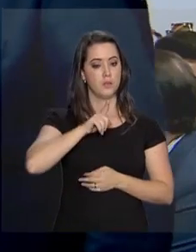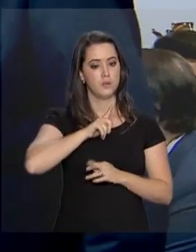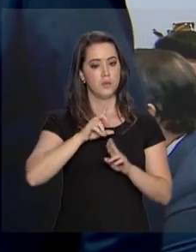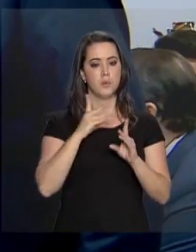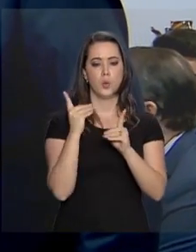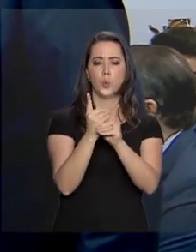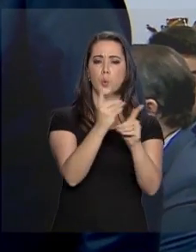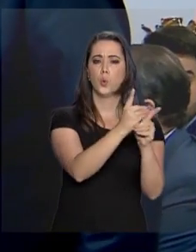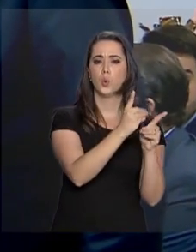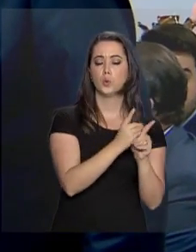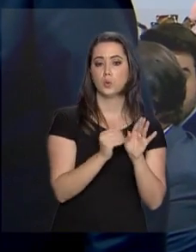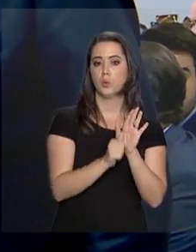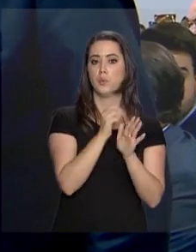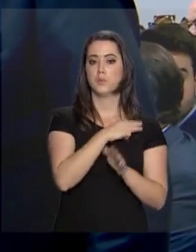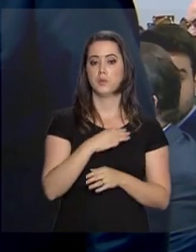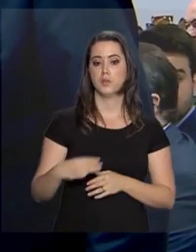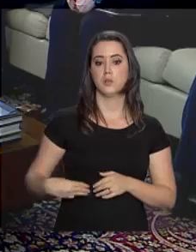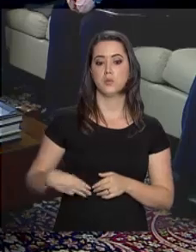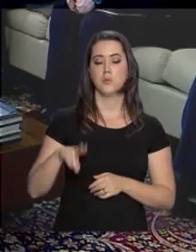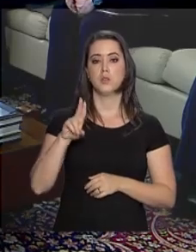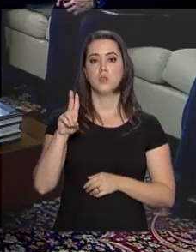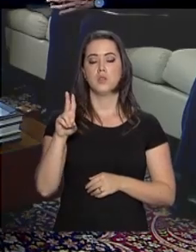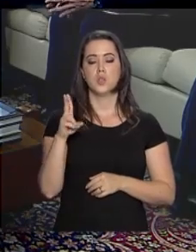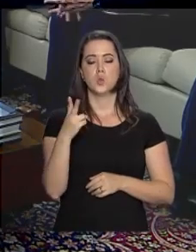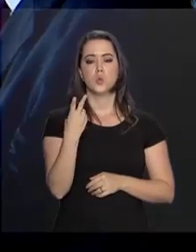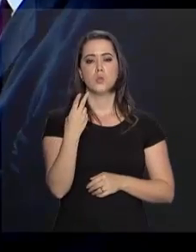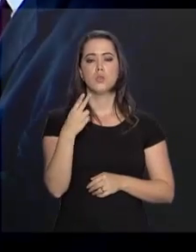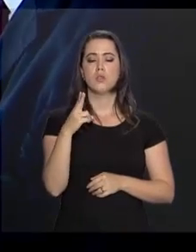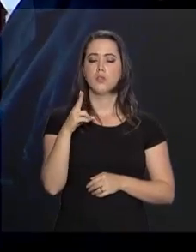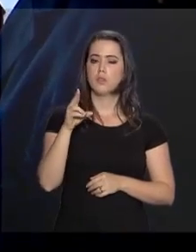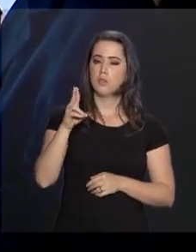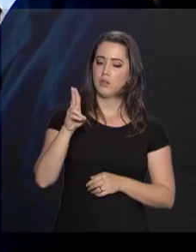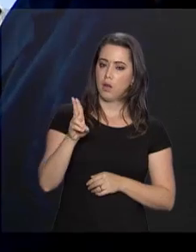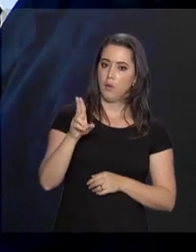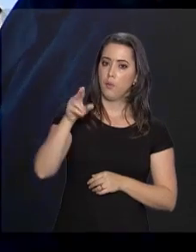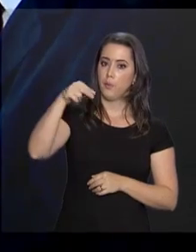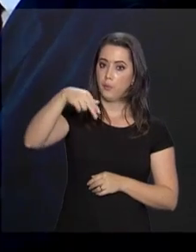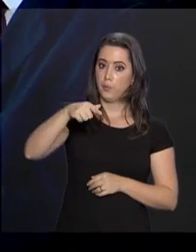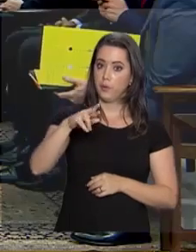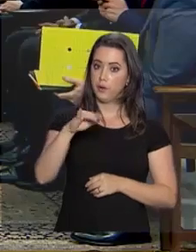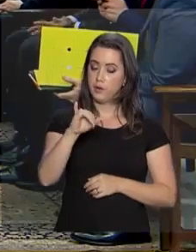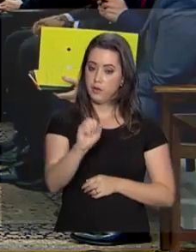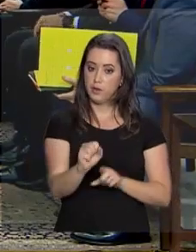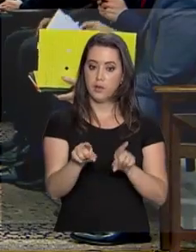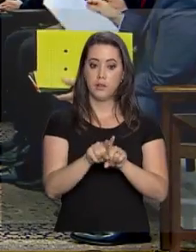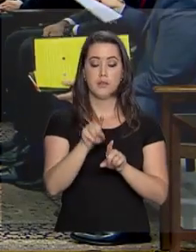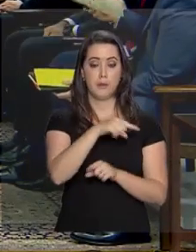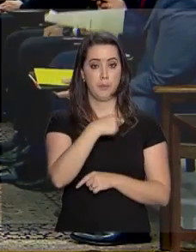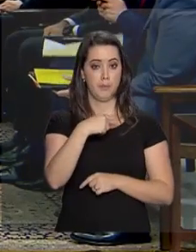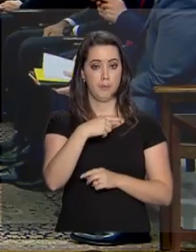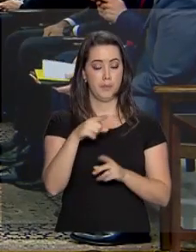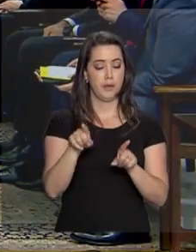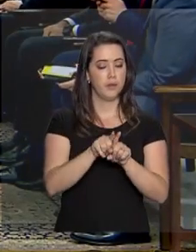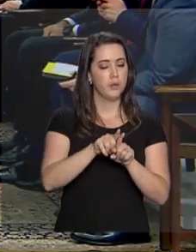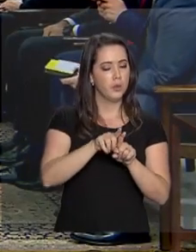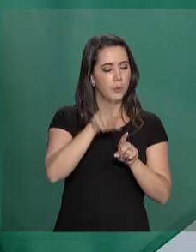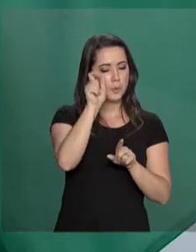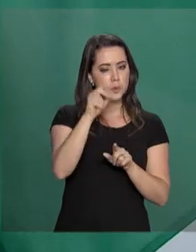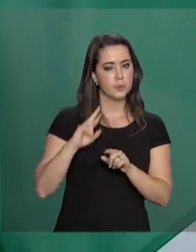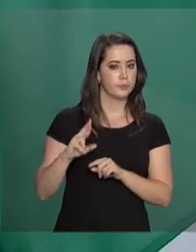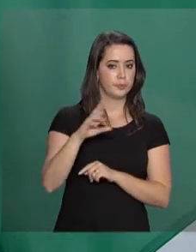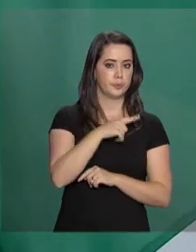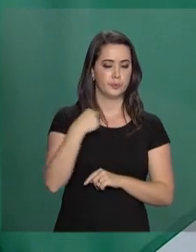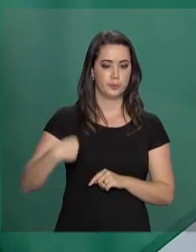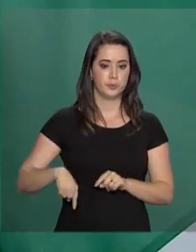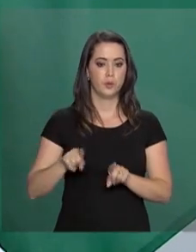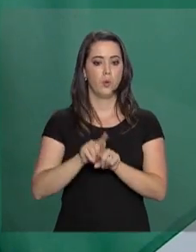ainda encontro com o primeiro-ministro da Hungria e o vice-presidente do Parlamento Chinês. Outra reunião foi também com o